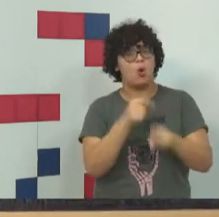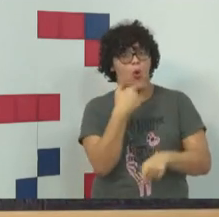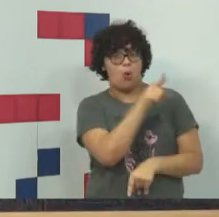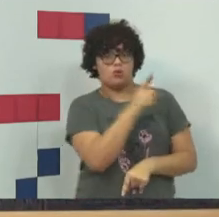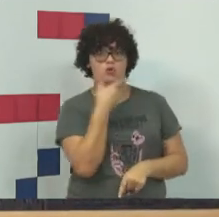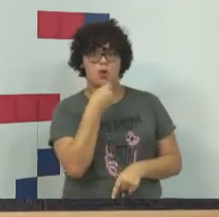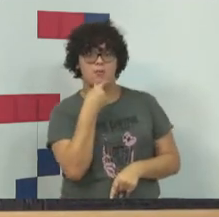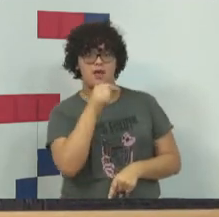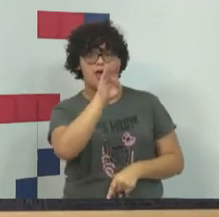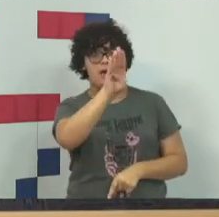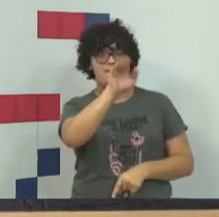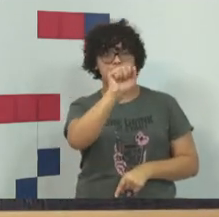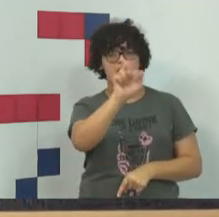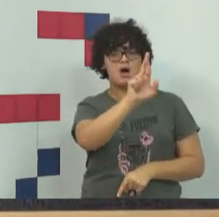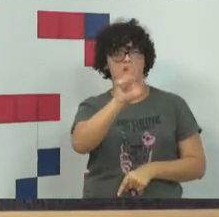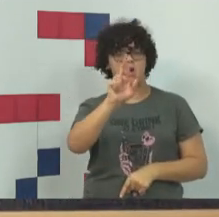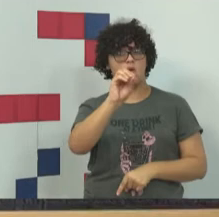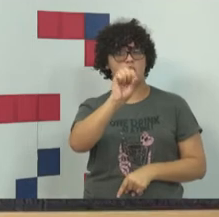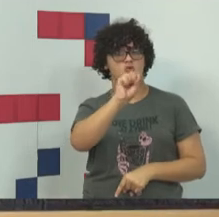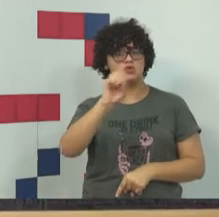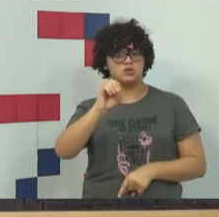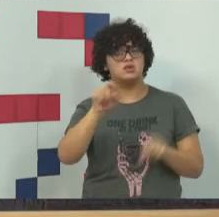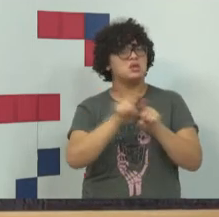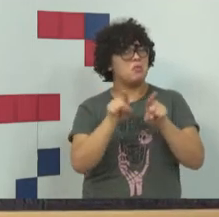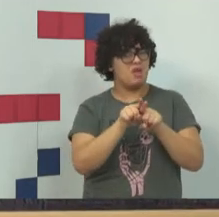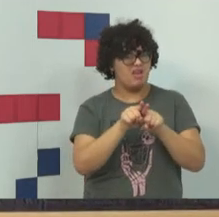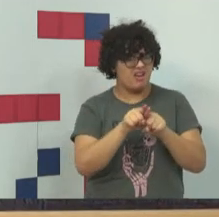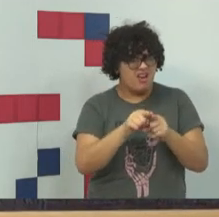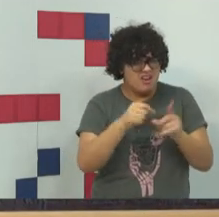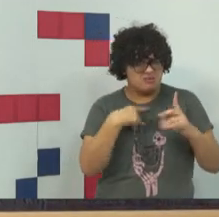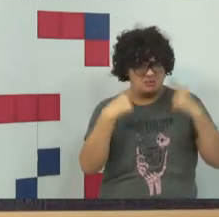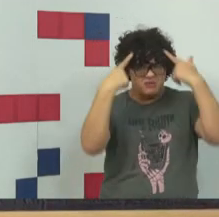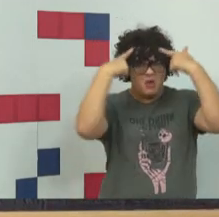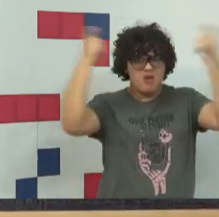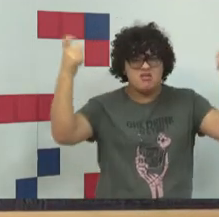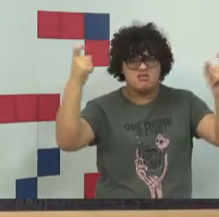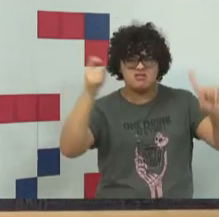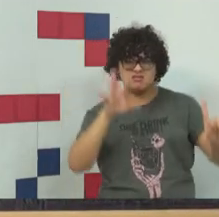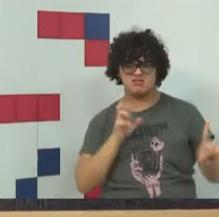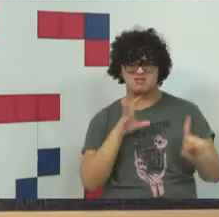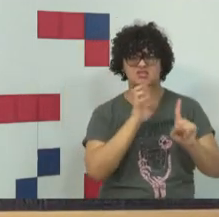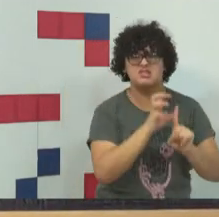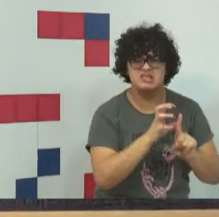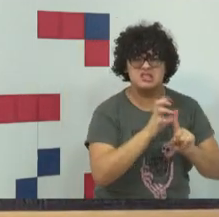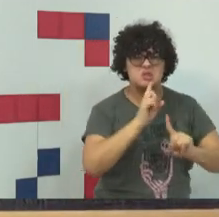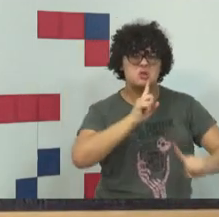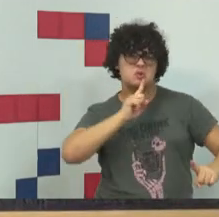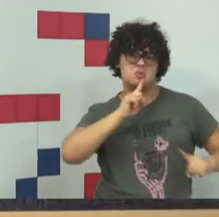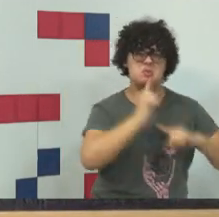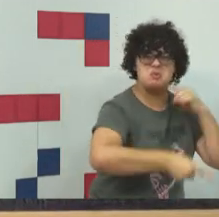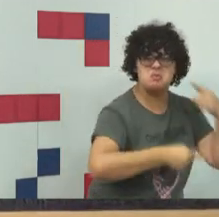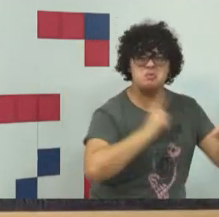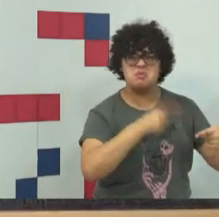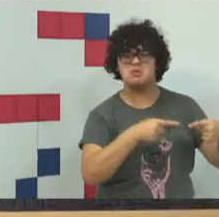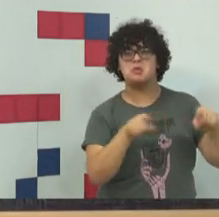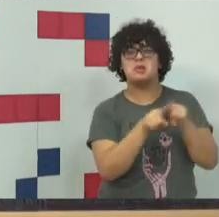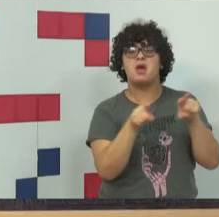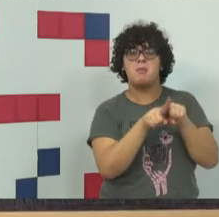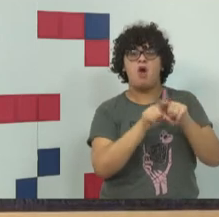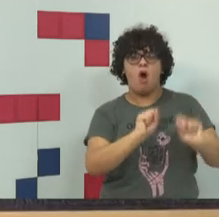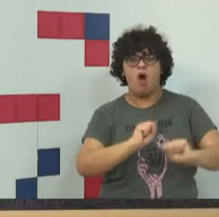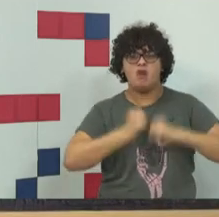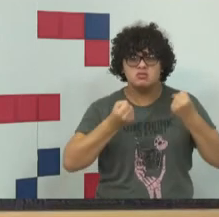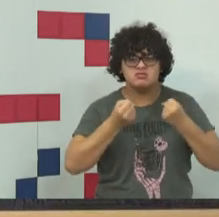a democracia não tem espaço para a violência, para as ameaças e para o discurso de ódio. Isso não é liberdade de